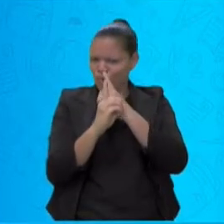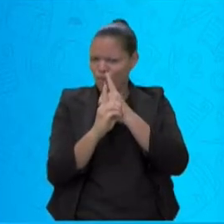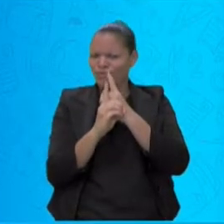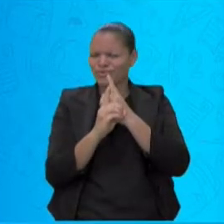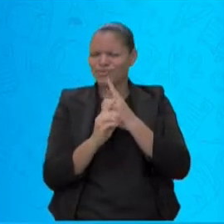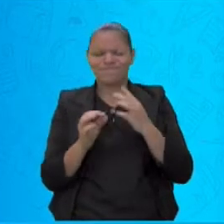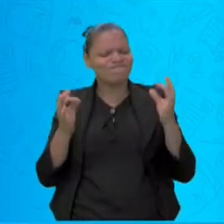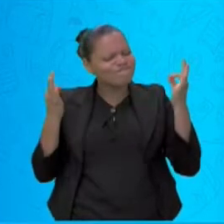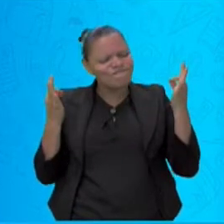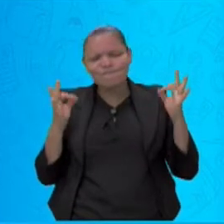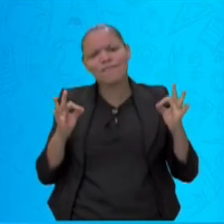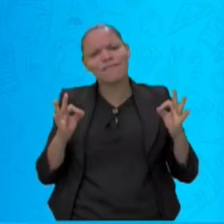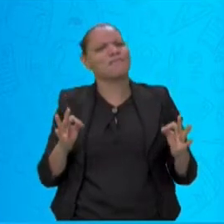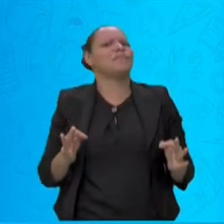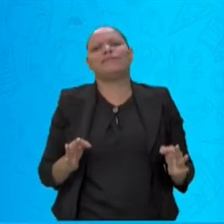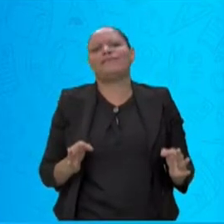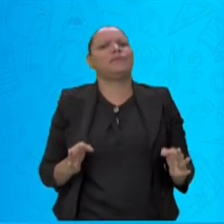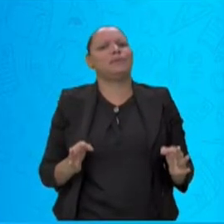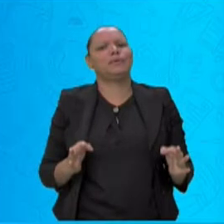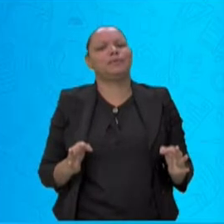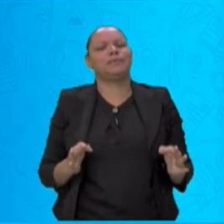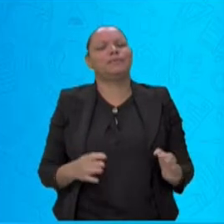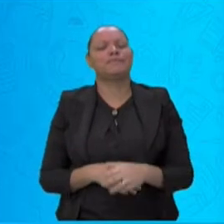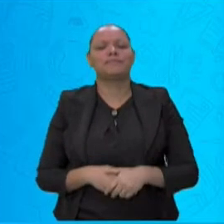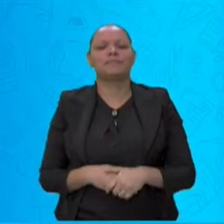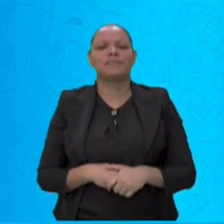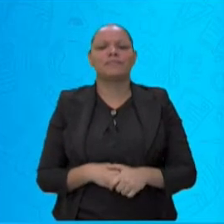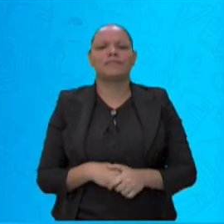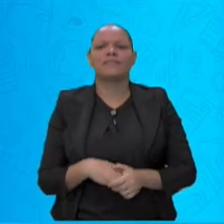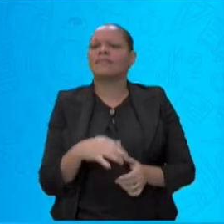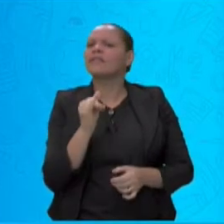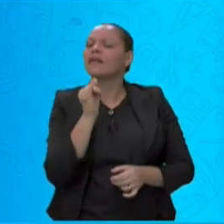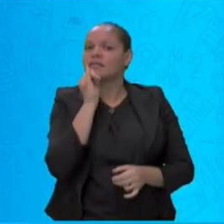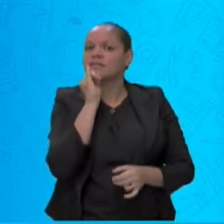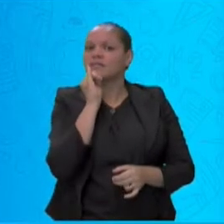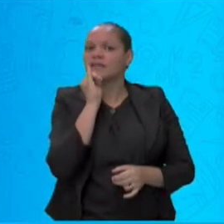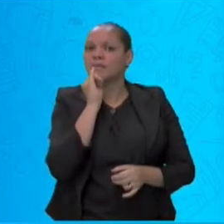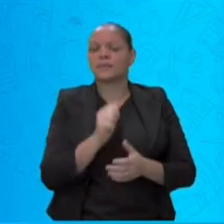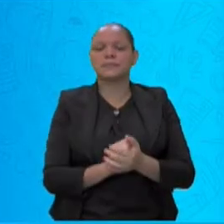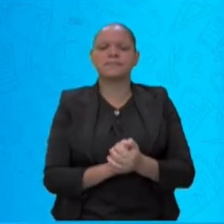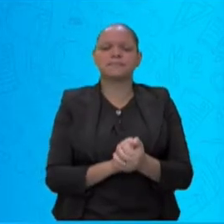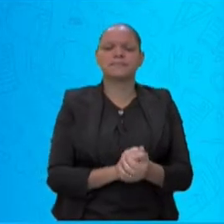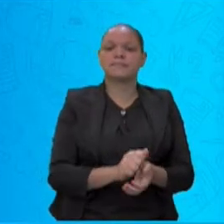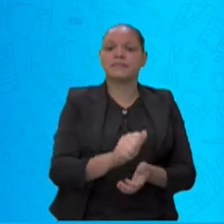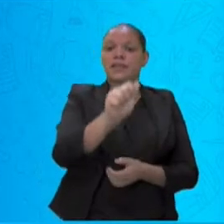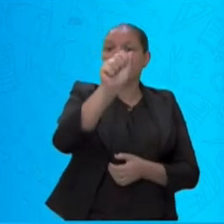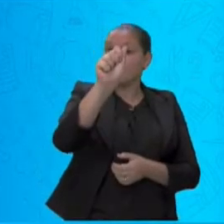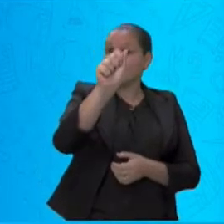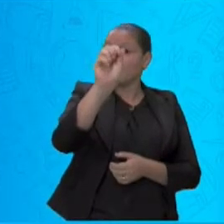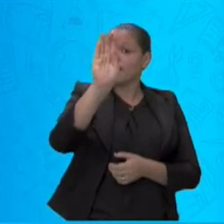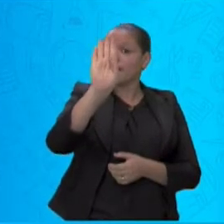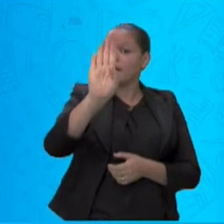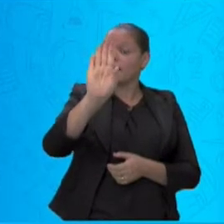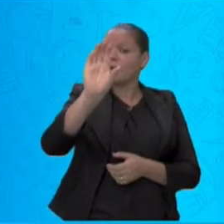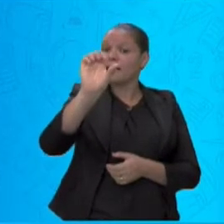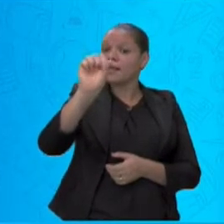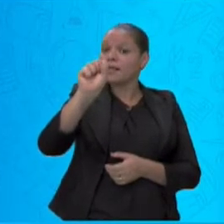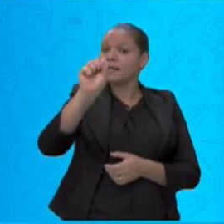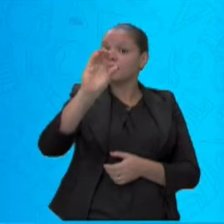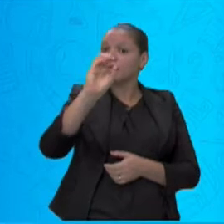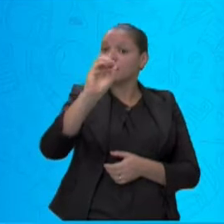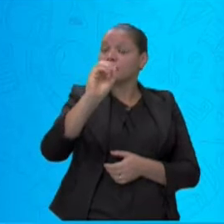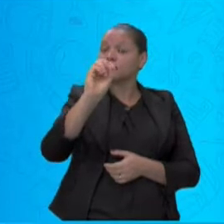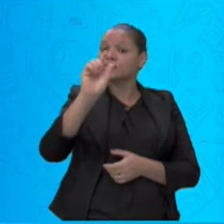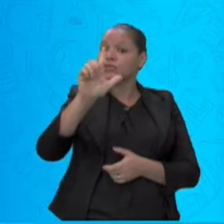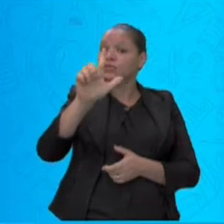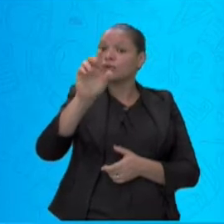imperfeito. Olha o outro exemplo. Absoluto. Vamos identificar onde que está o encontro consonantal?